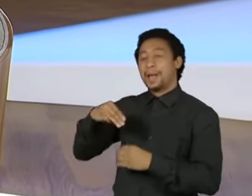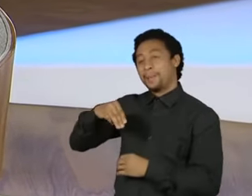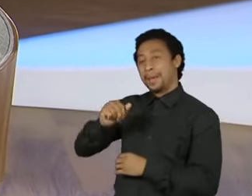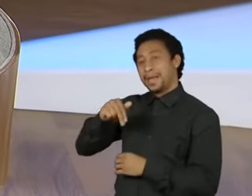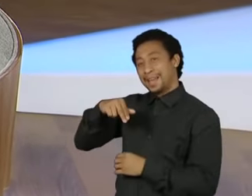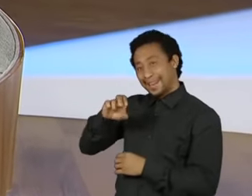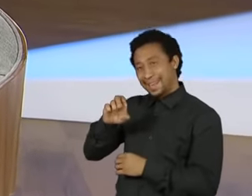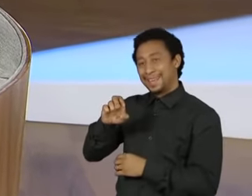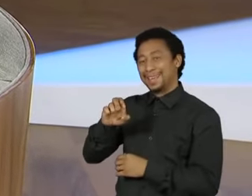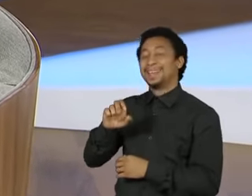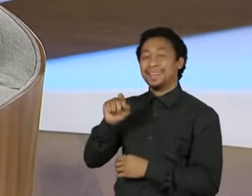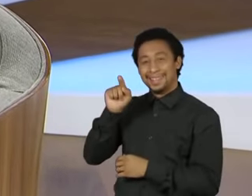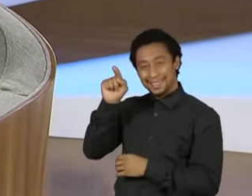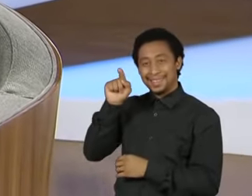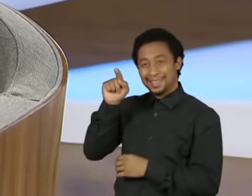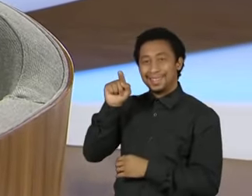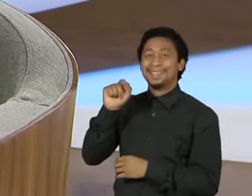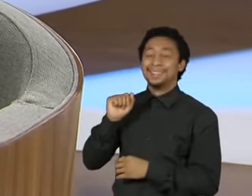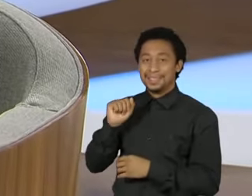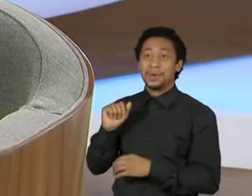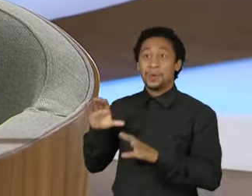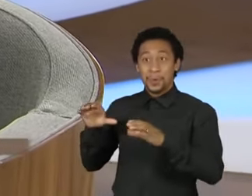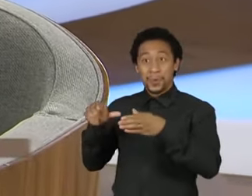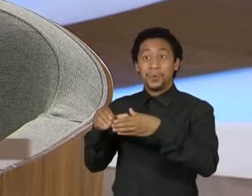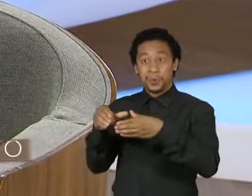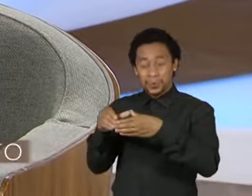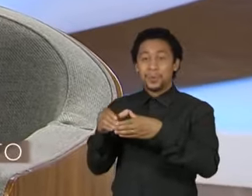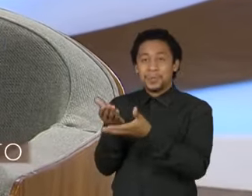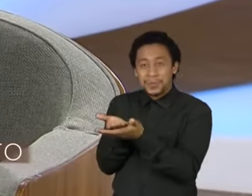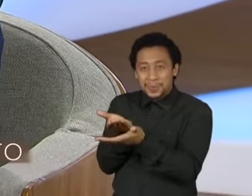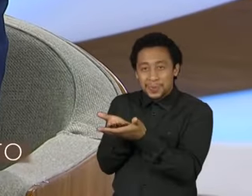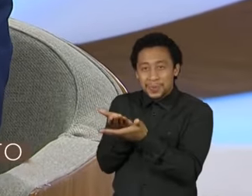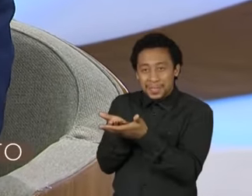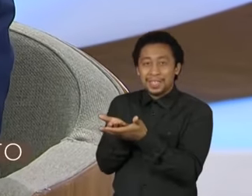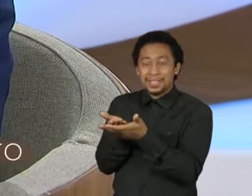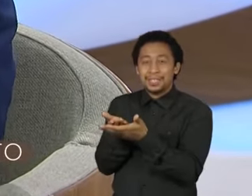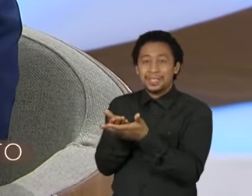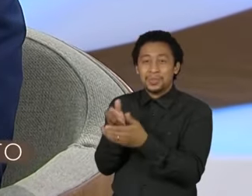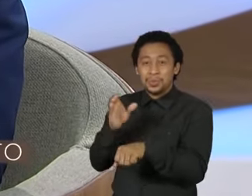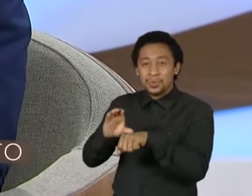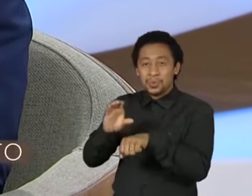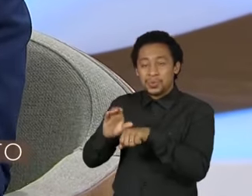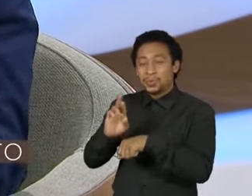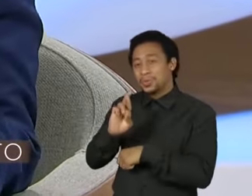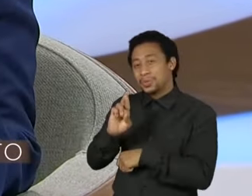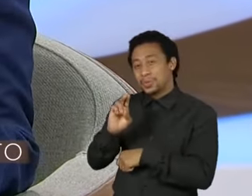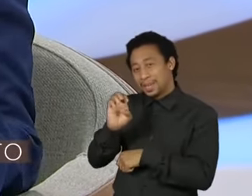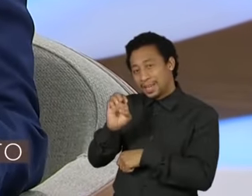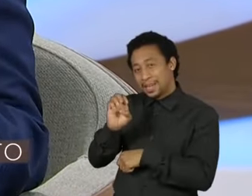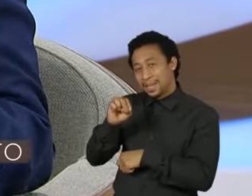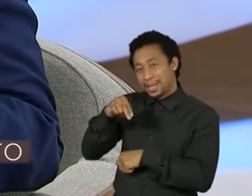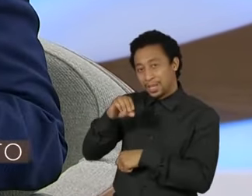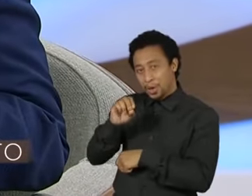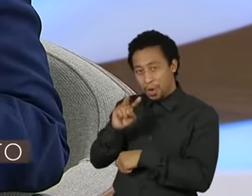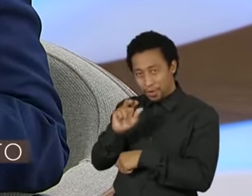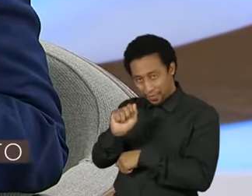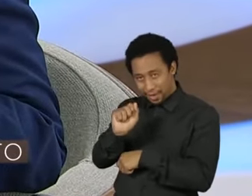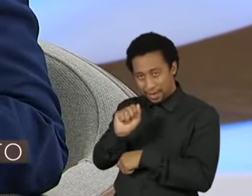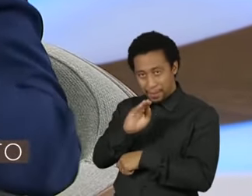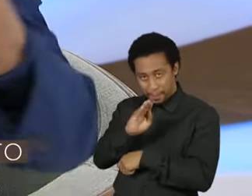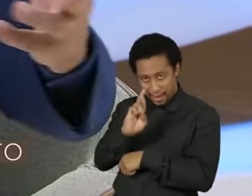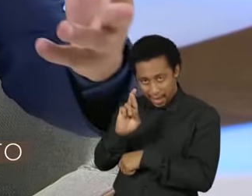dos candidatos do Renova BR. Então, basicamente, é treinamento. Eu